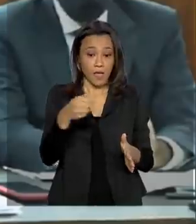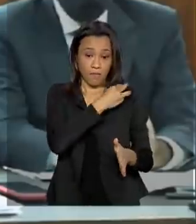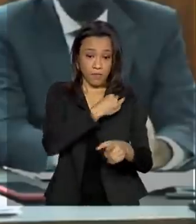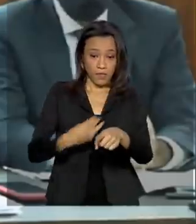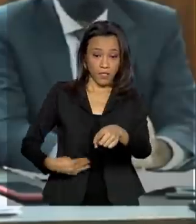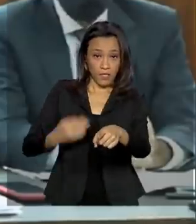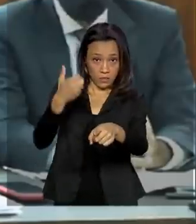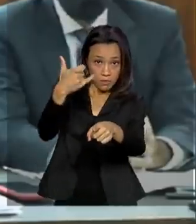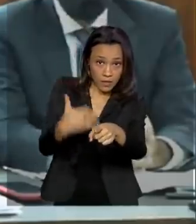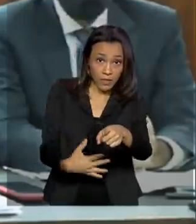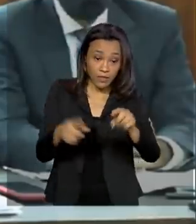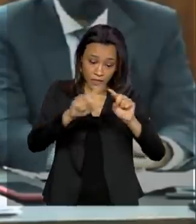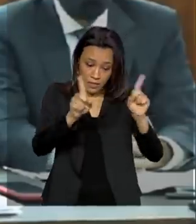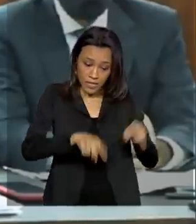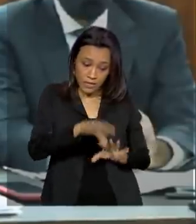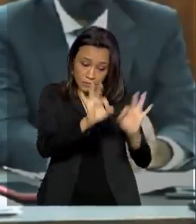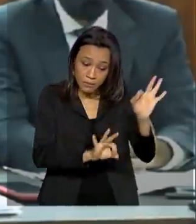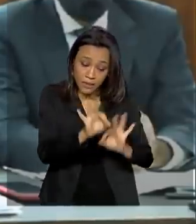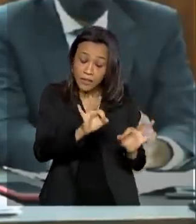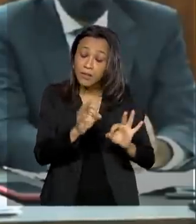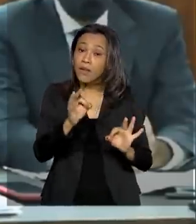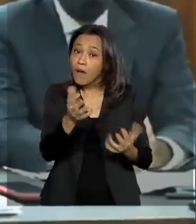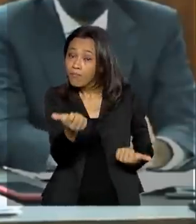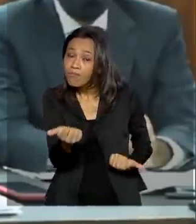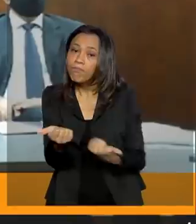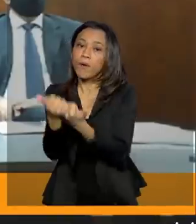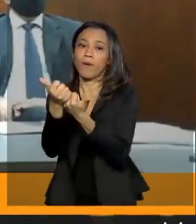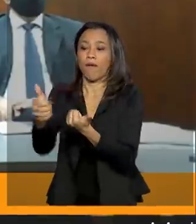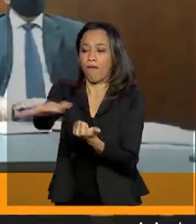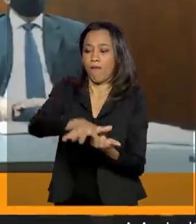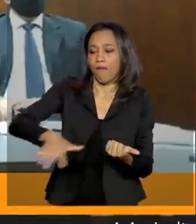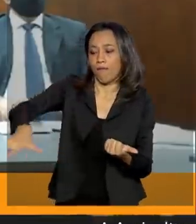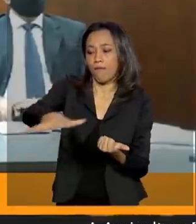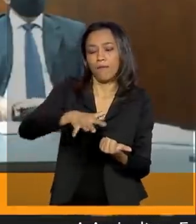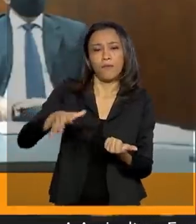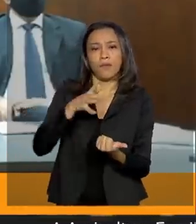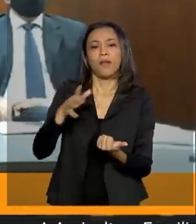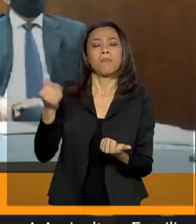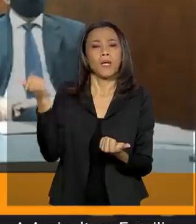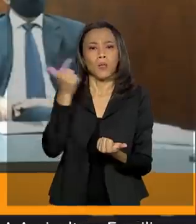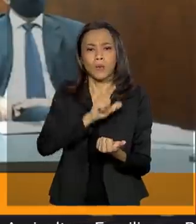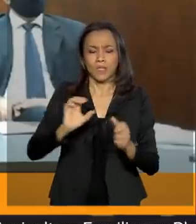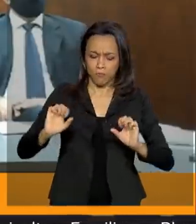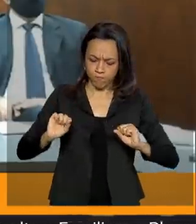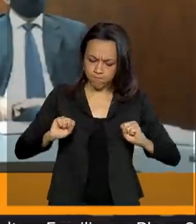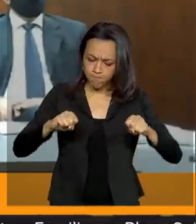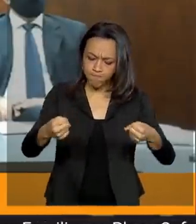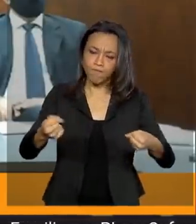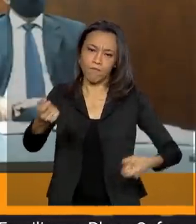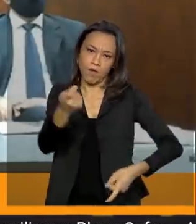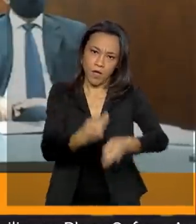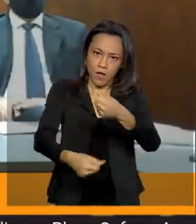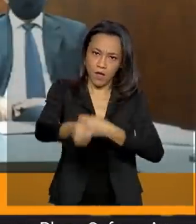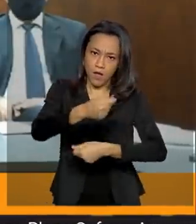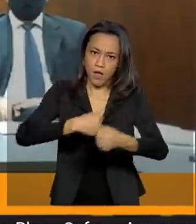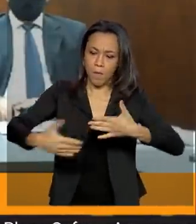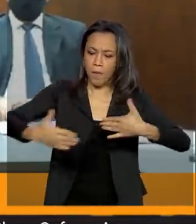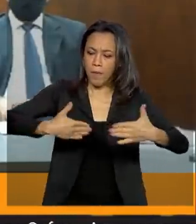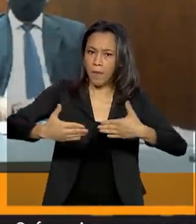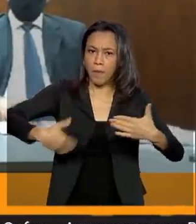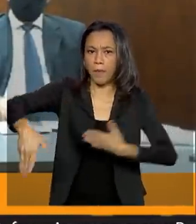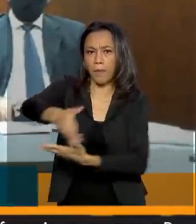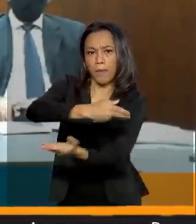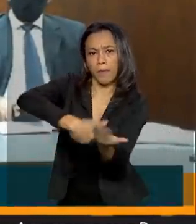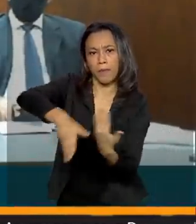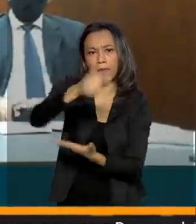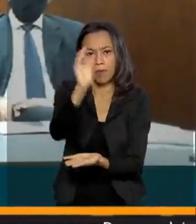setor, que vai continuar contribuindo para o fortalecimento da economia brasileira. A gente espera que